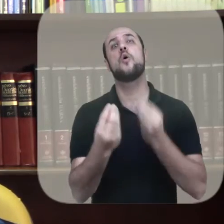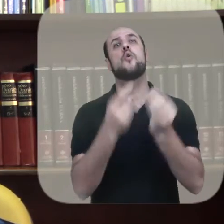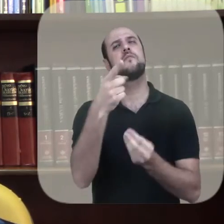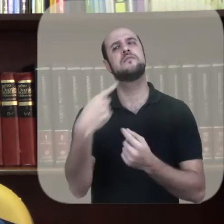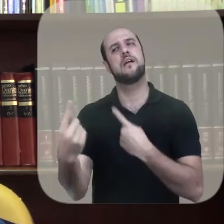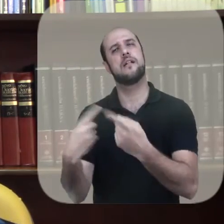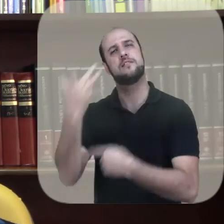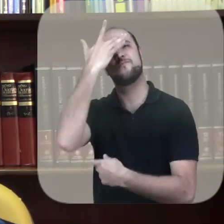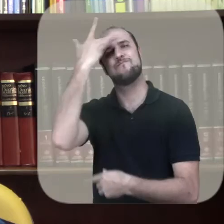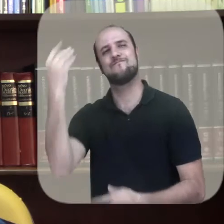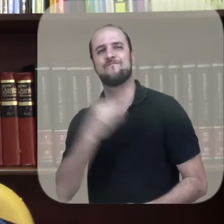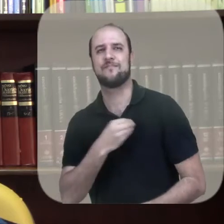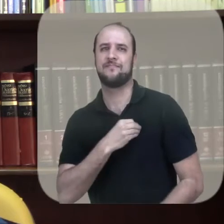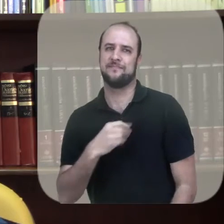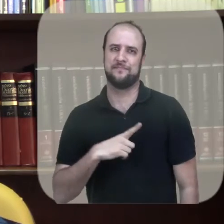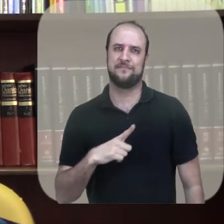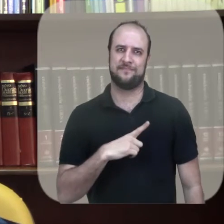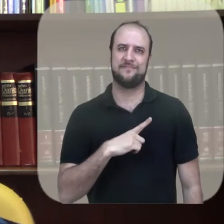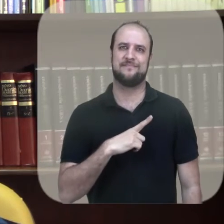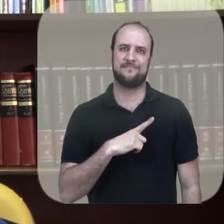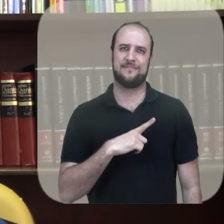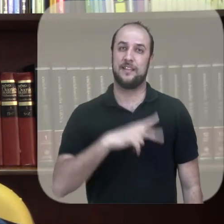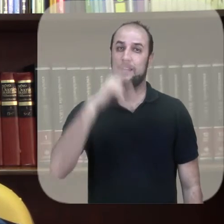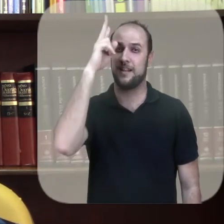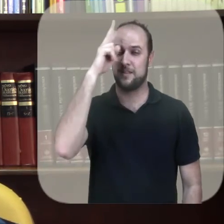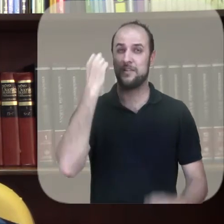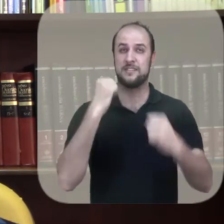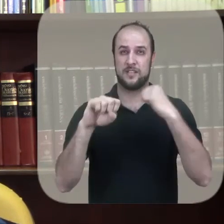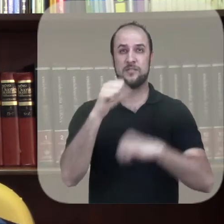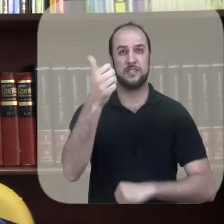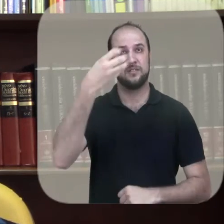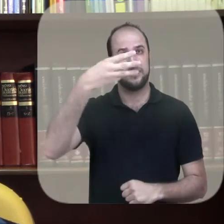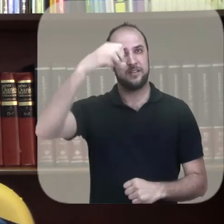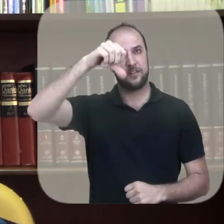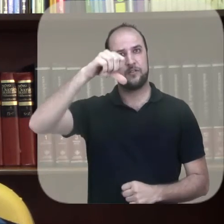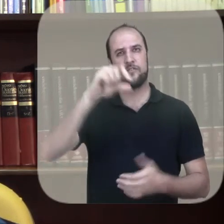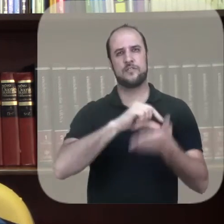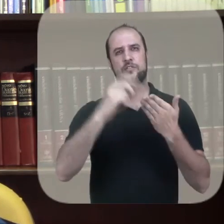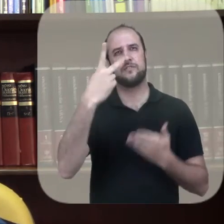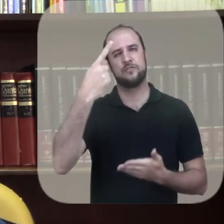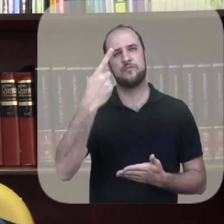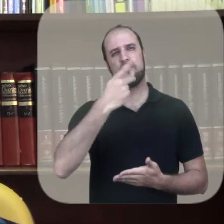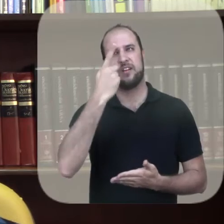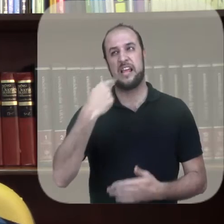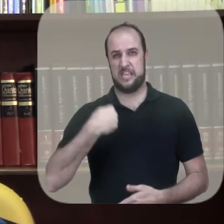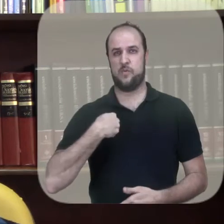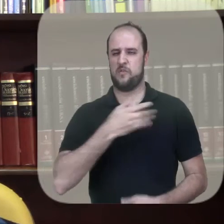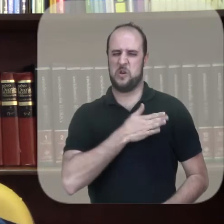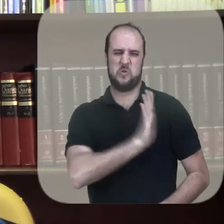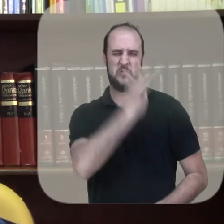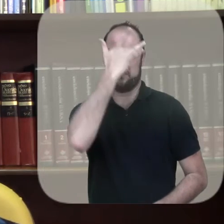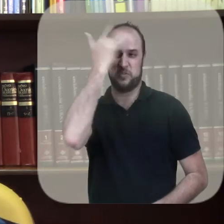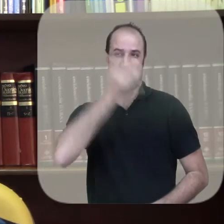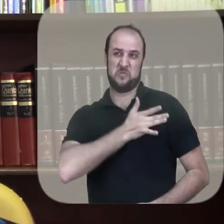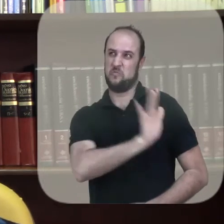Que grau de relação você tem com os pecadores? Lembre-se que o salmista, no Salmo 139, 21, afirma, aborreça, Senhor,